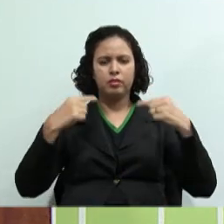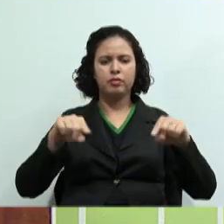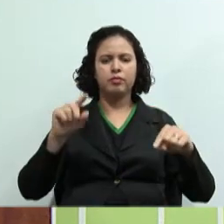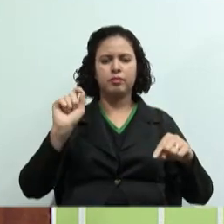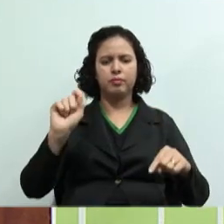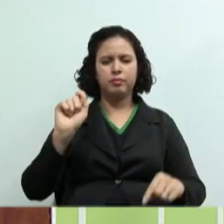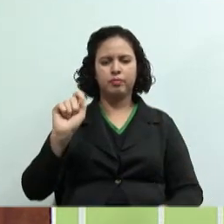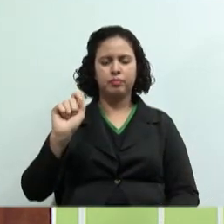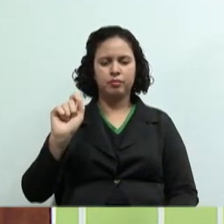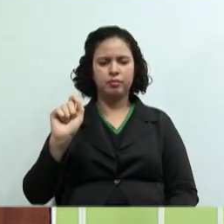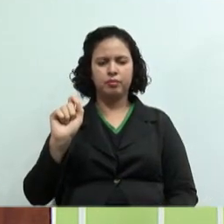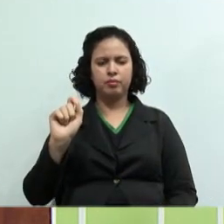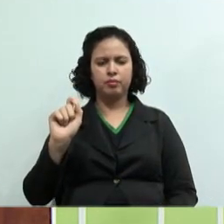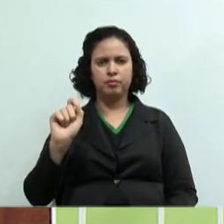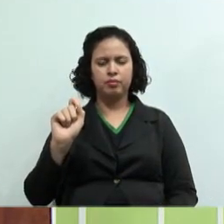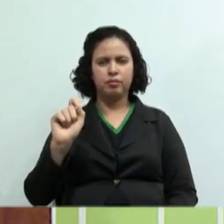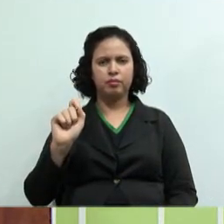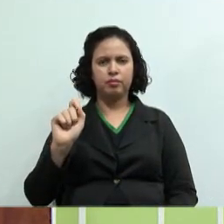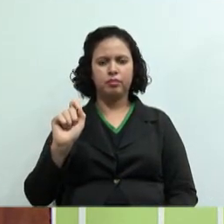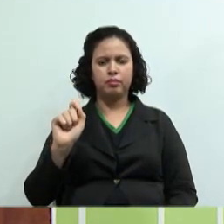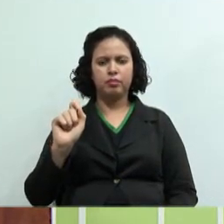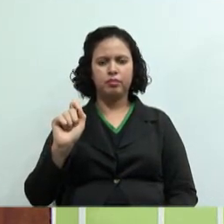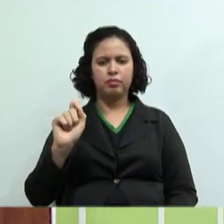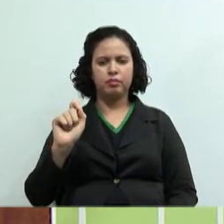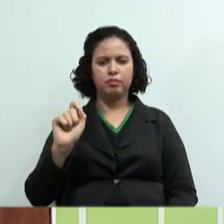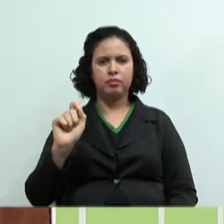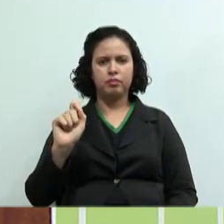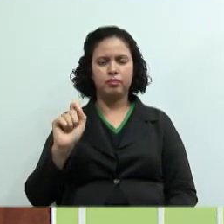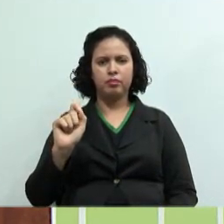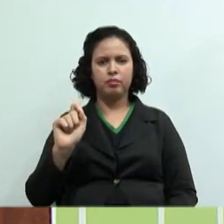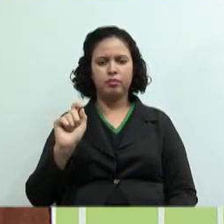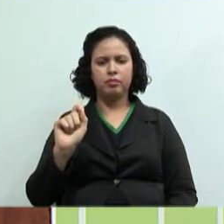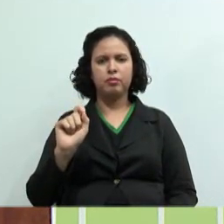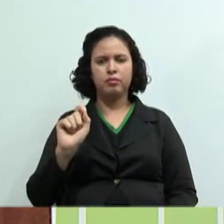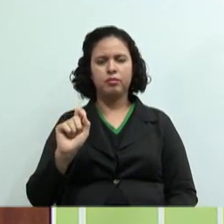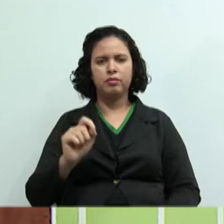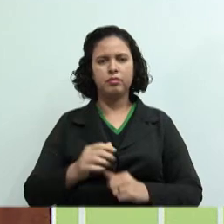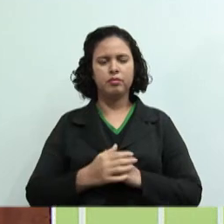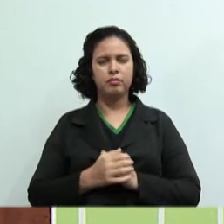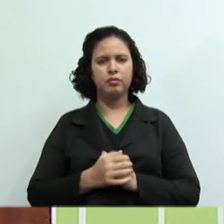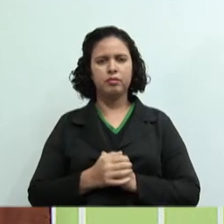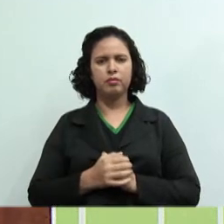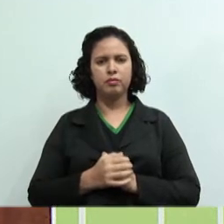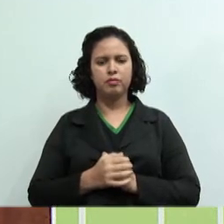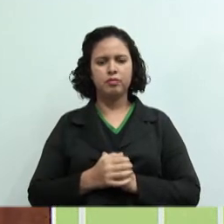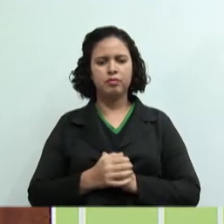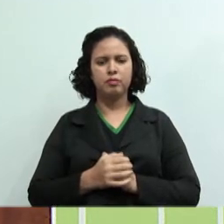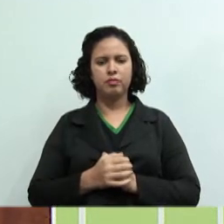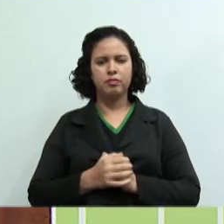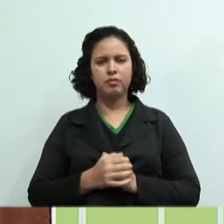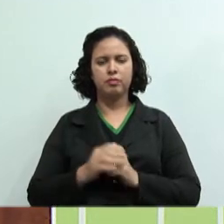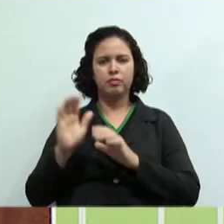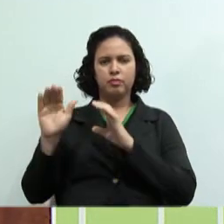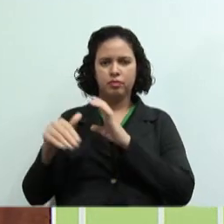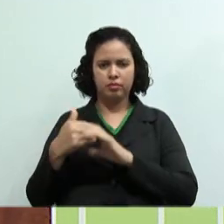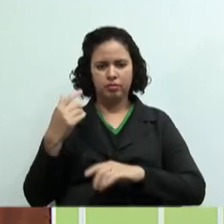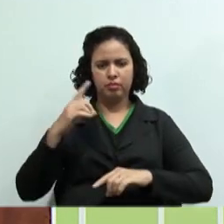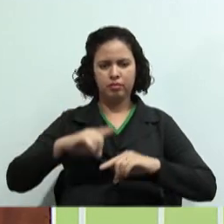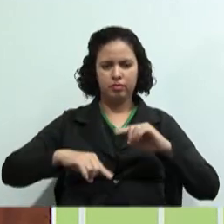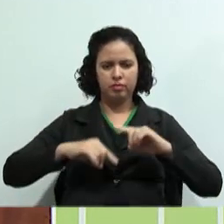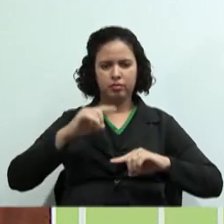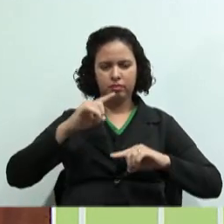perdão, que não receberam ainda, né? Não é reclamando, desculpa. Estão falando que não receberam material.